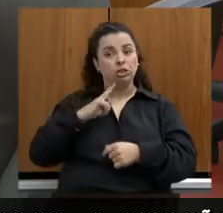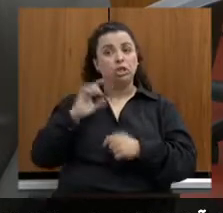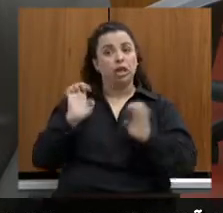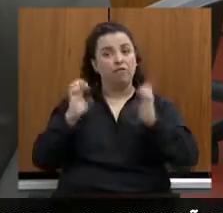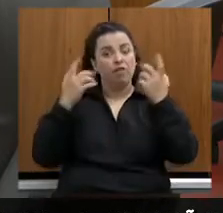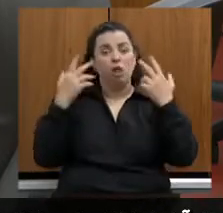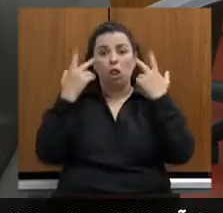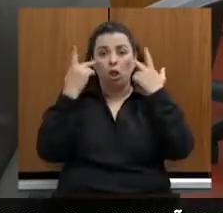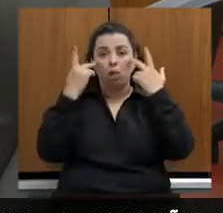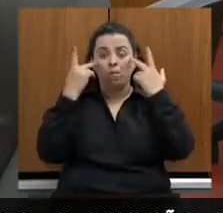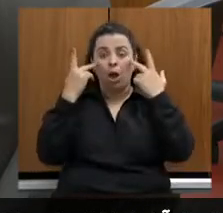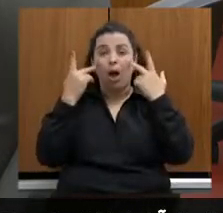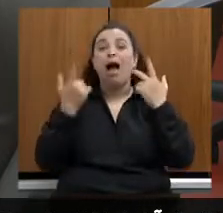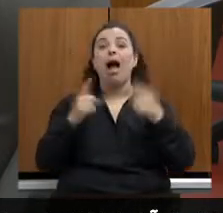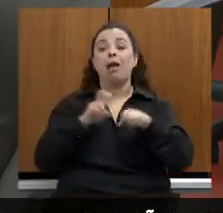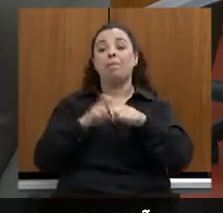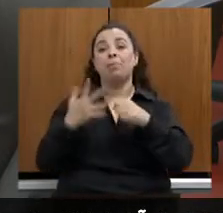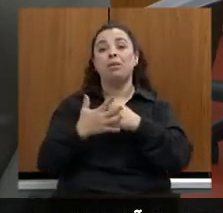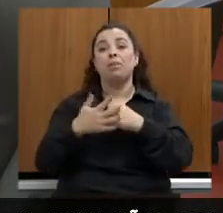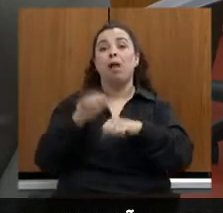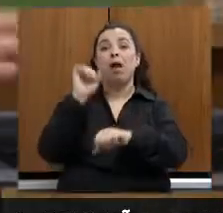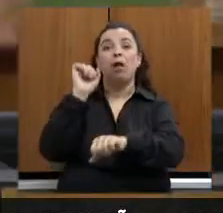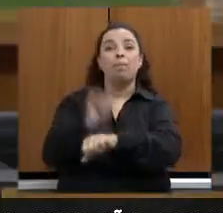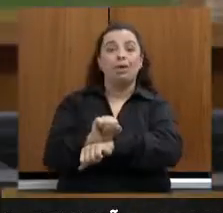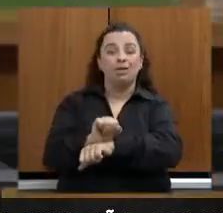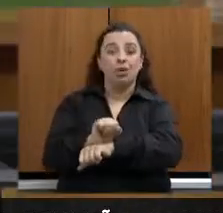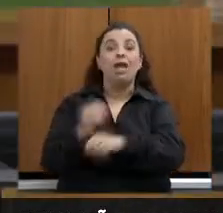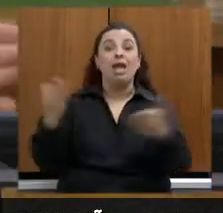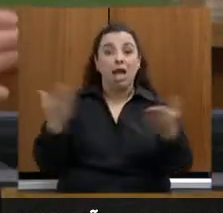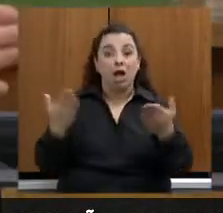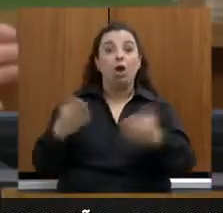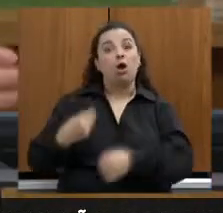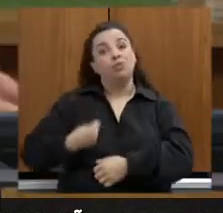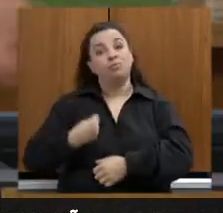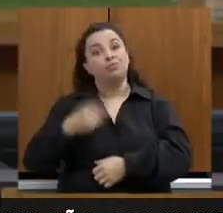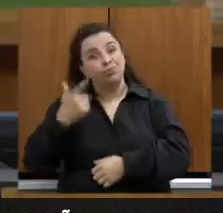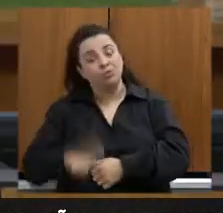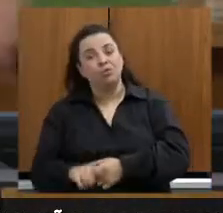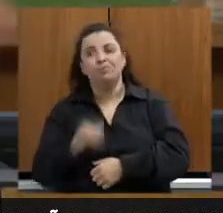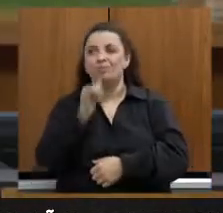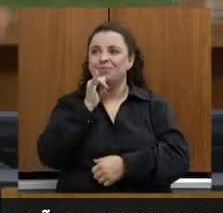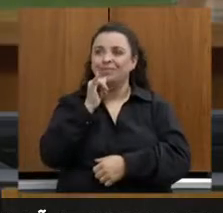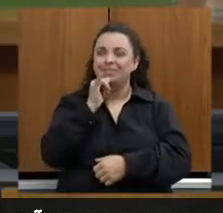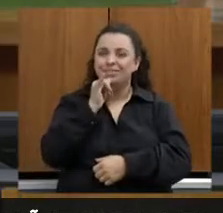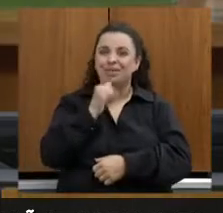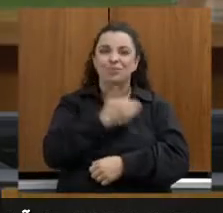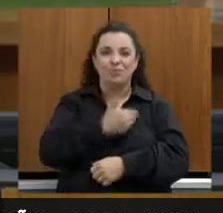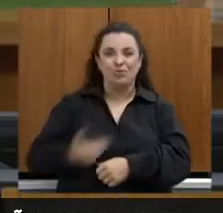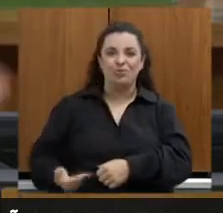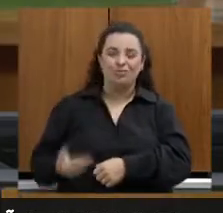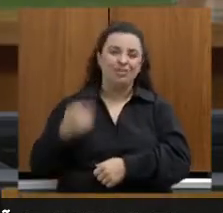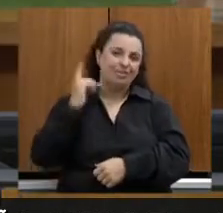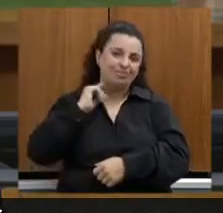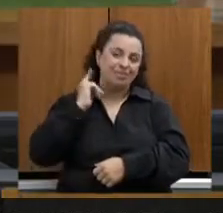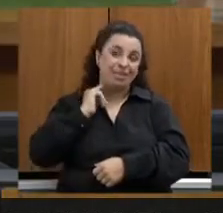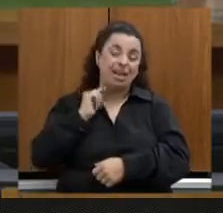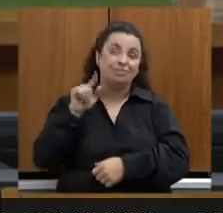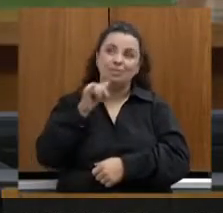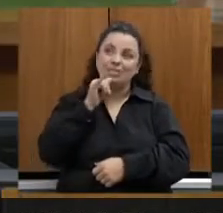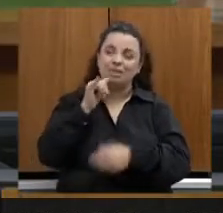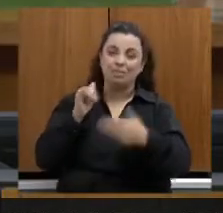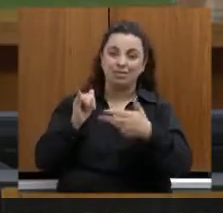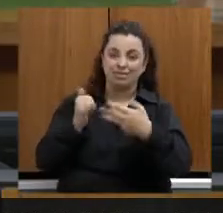outros novos. O governo do Estado, por exemplo, a CEMIG abriu 10 milhões. Isso ilustra muito bem. Outro dia, nós estávamos em uma